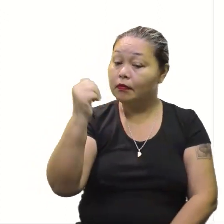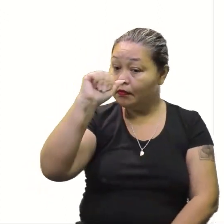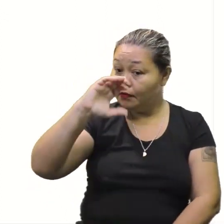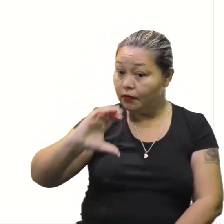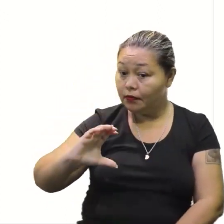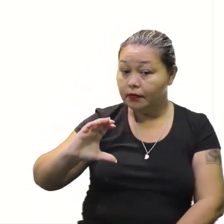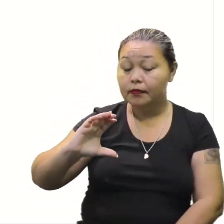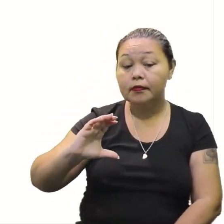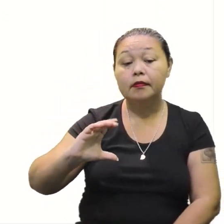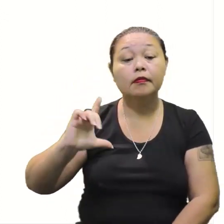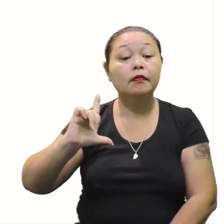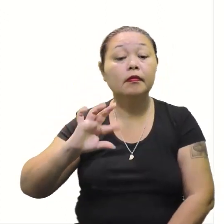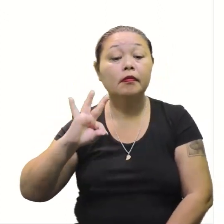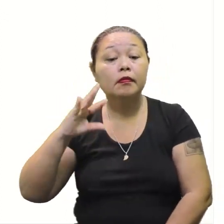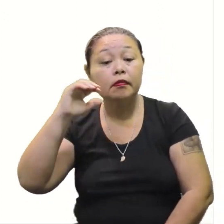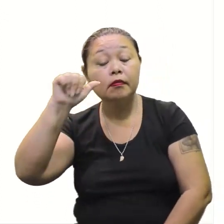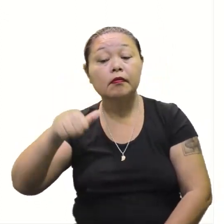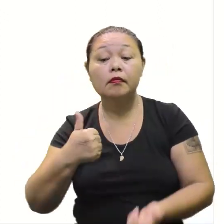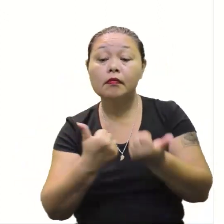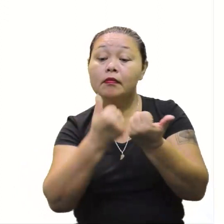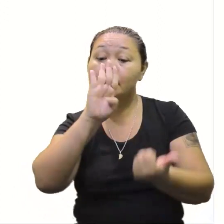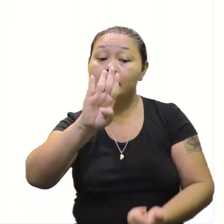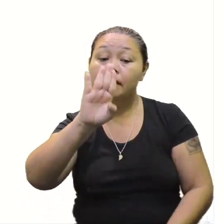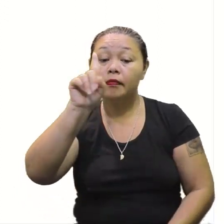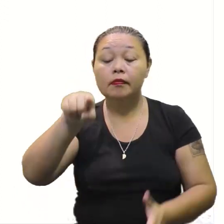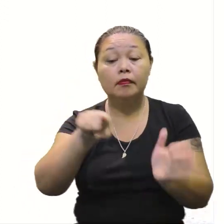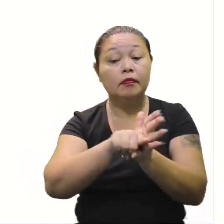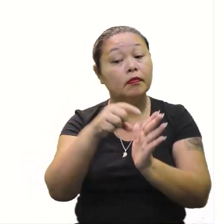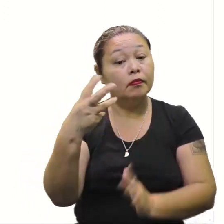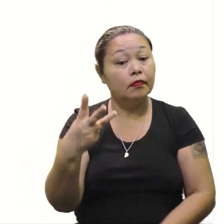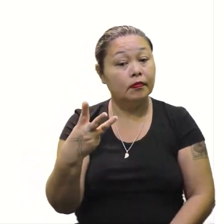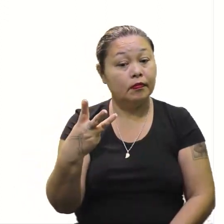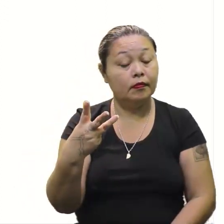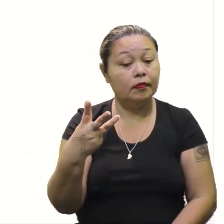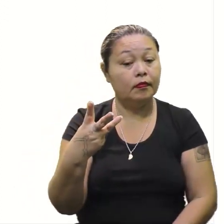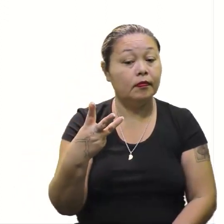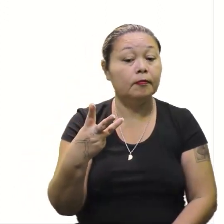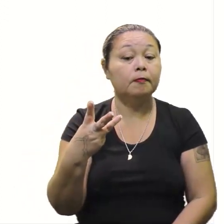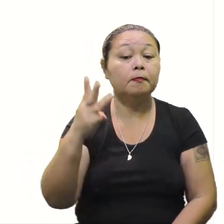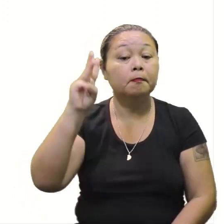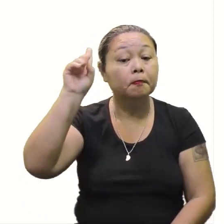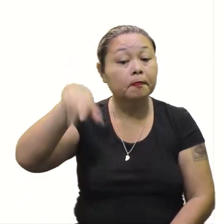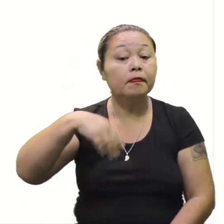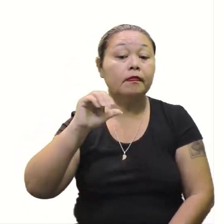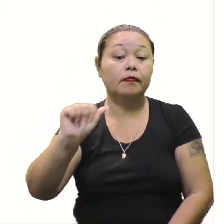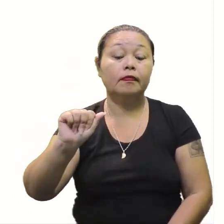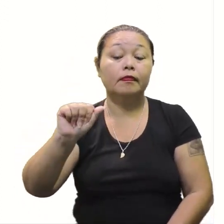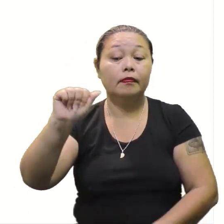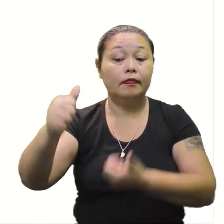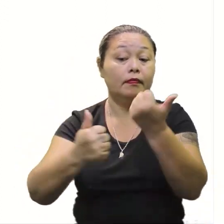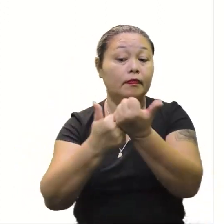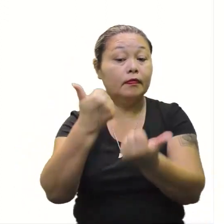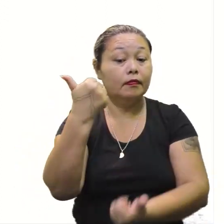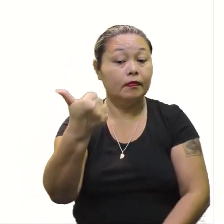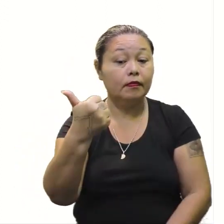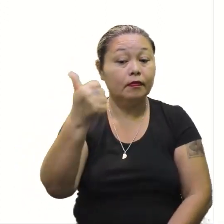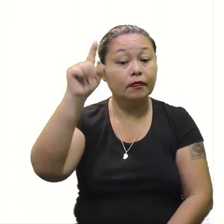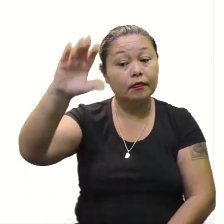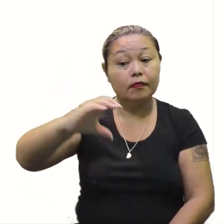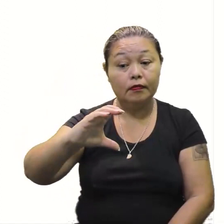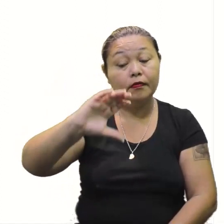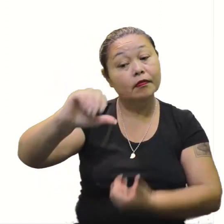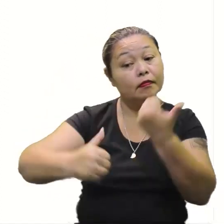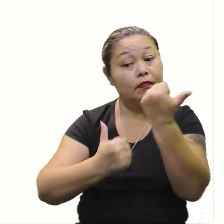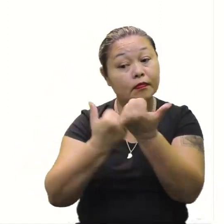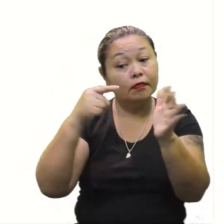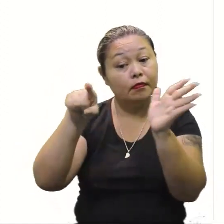4AC. No lugar do B, eu vou colocar? Menos 3. No lugar do A, 1. E no lugar